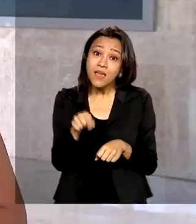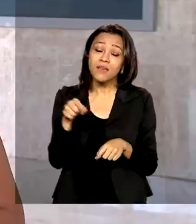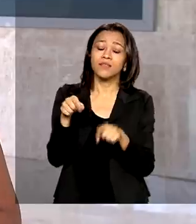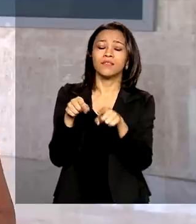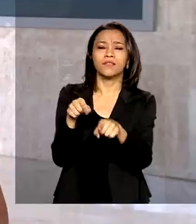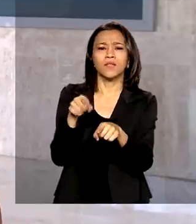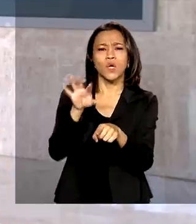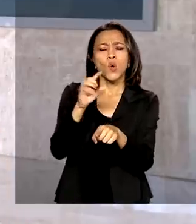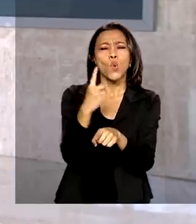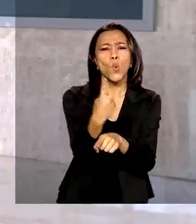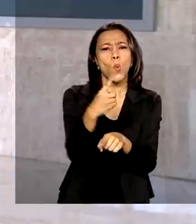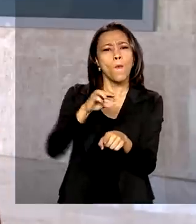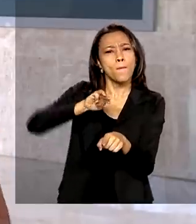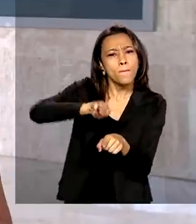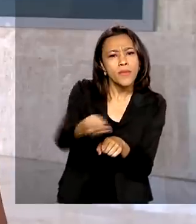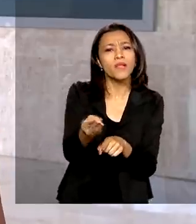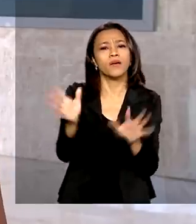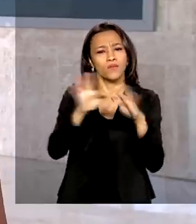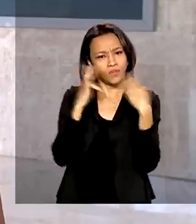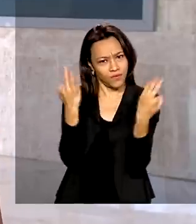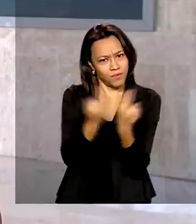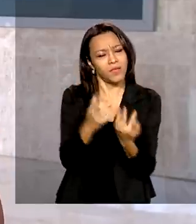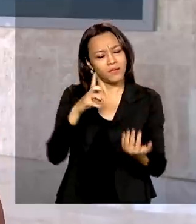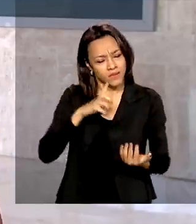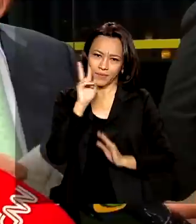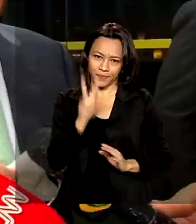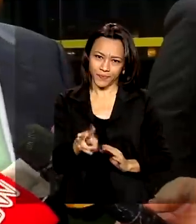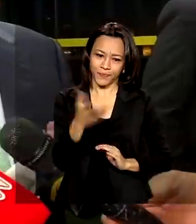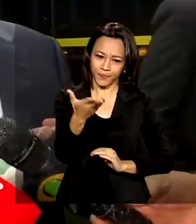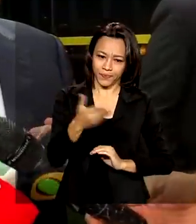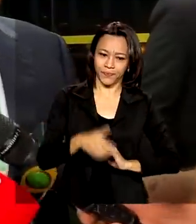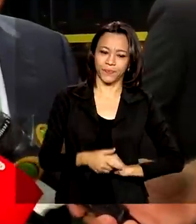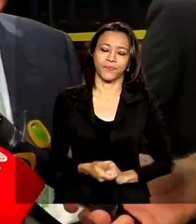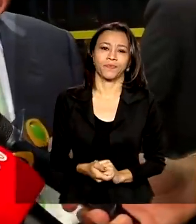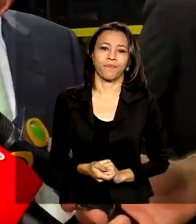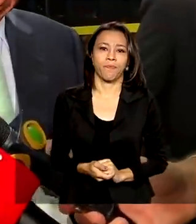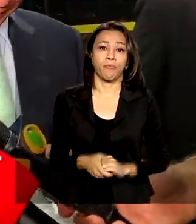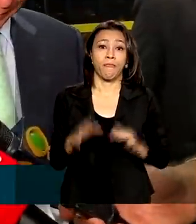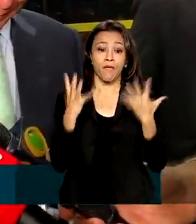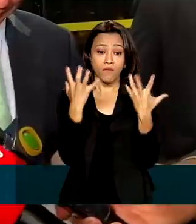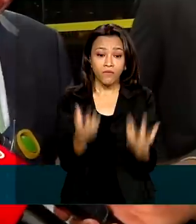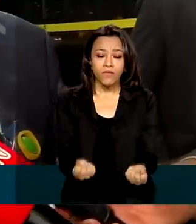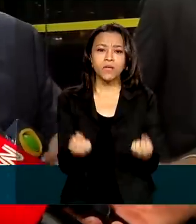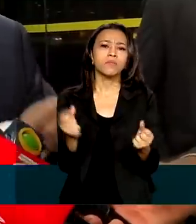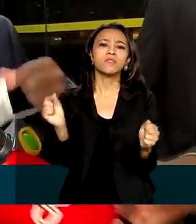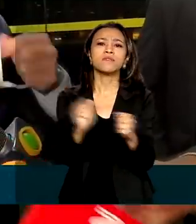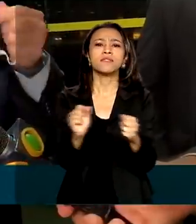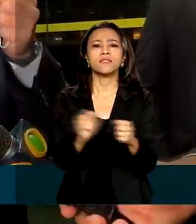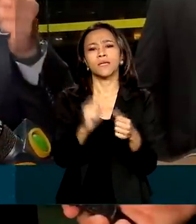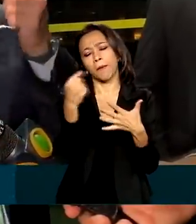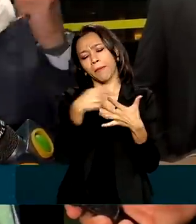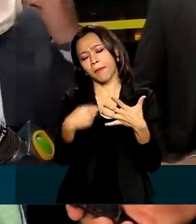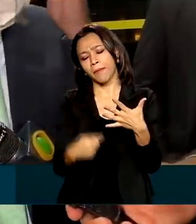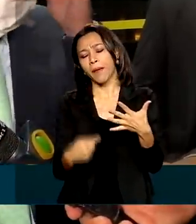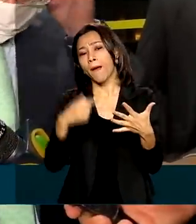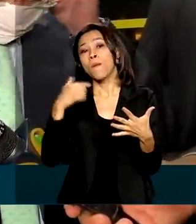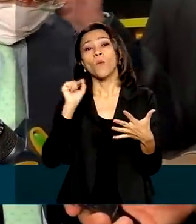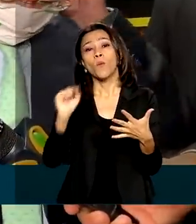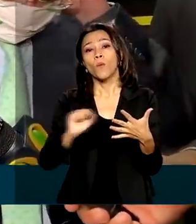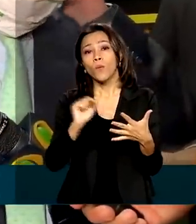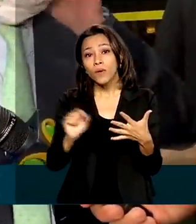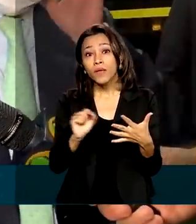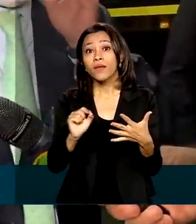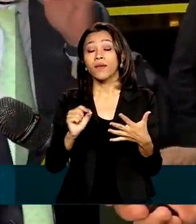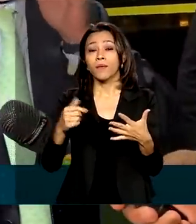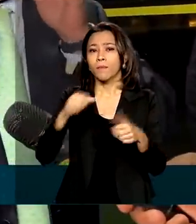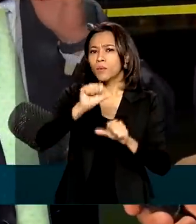mais de um milhão de famílias tenham a casa própria. Vamos fazer uma série de mudanças em relação à questão do acesso da